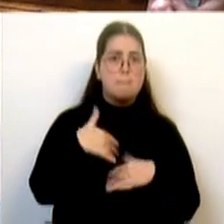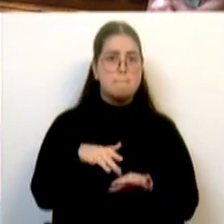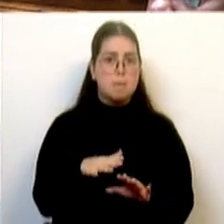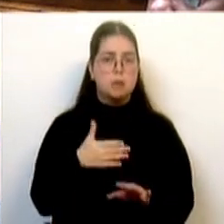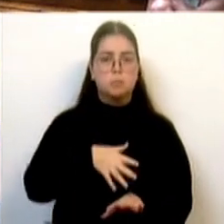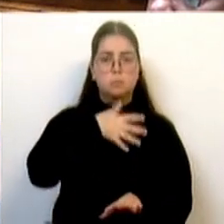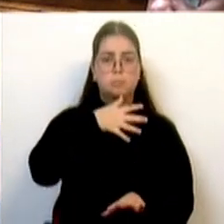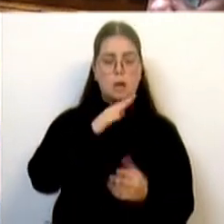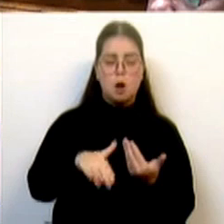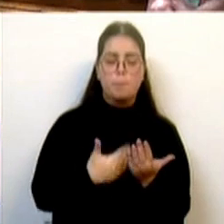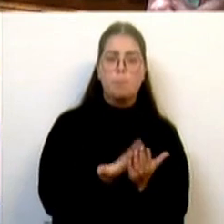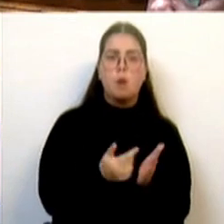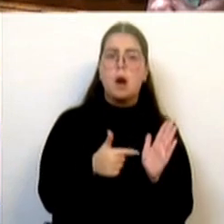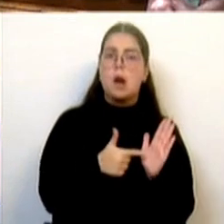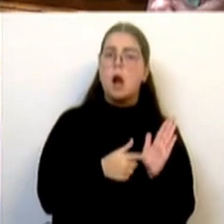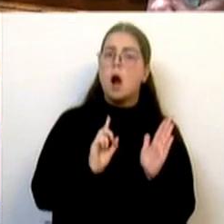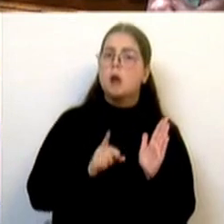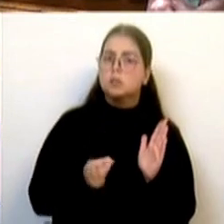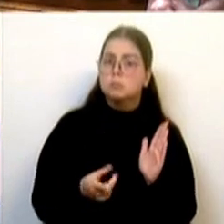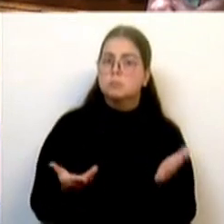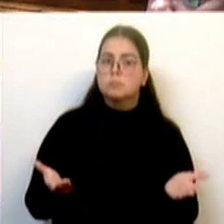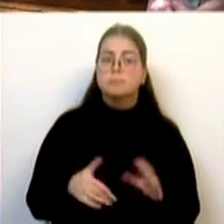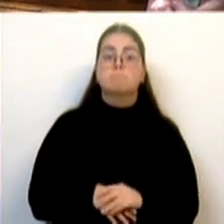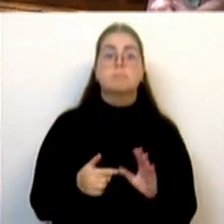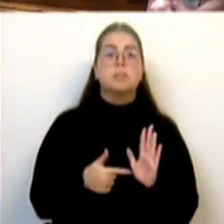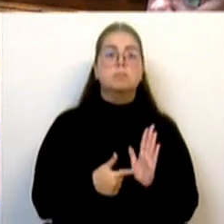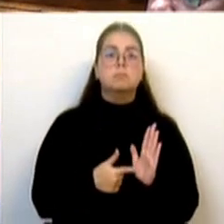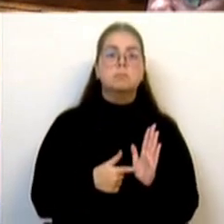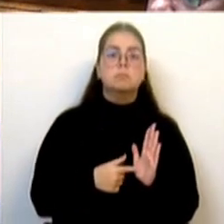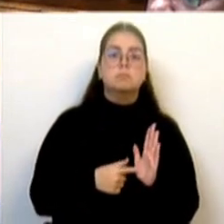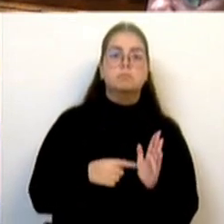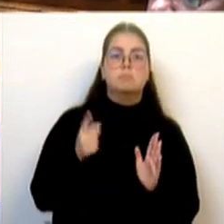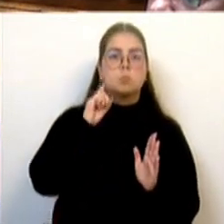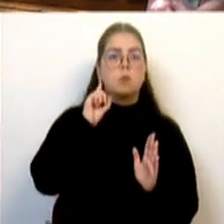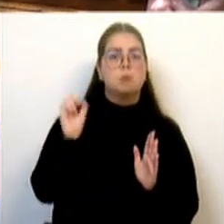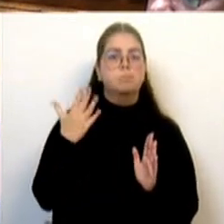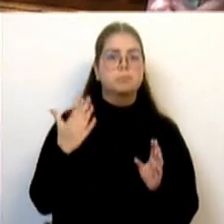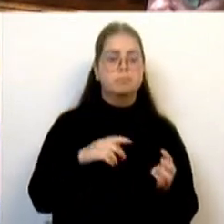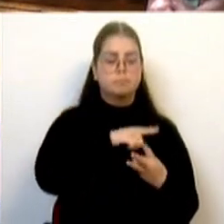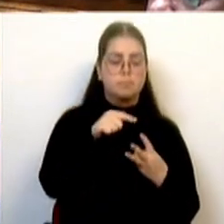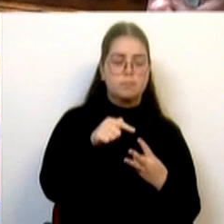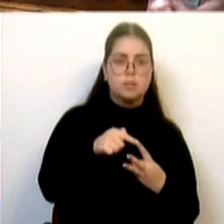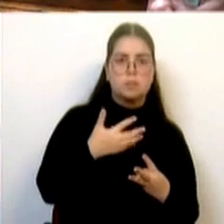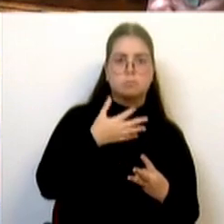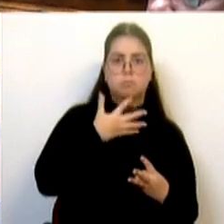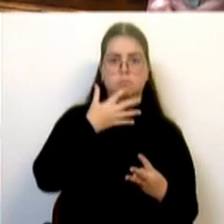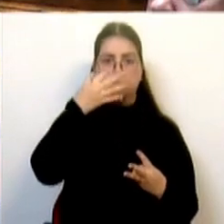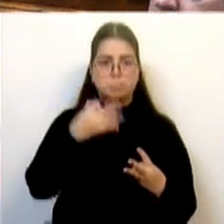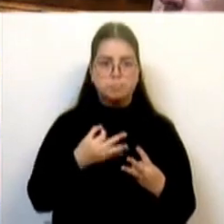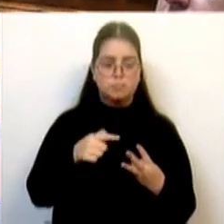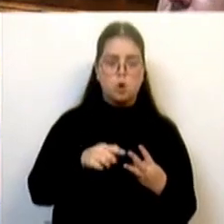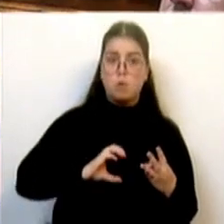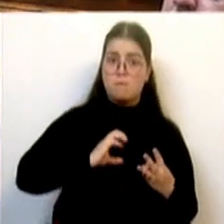desta proposta. E esta proposta são, sobretudo, três coisas importantes. Credibilidade, confiança e responsabilidade.